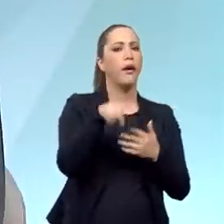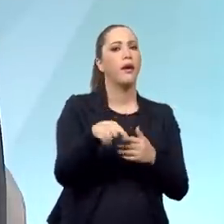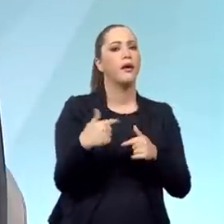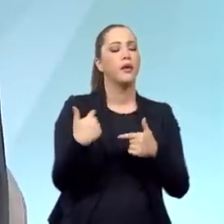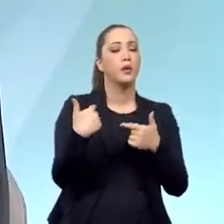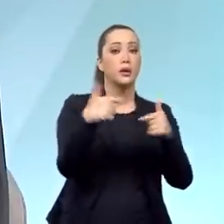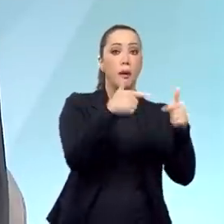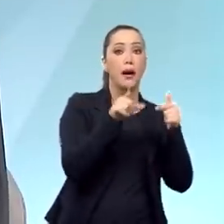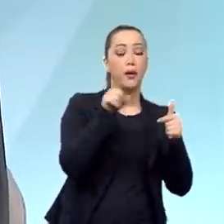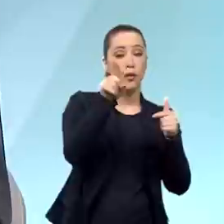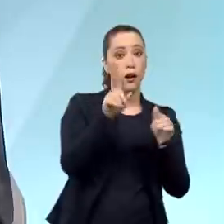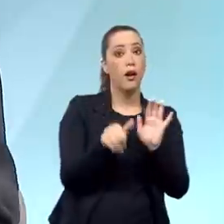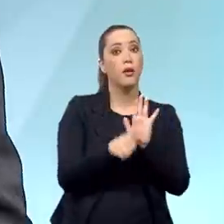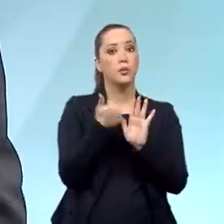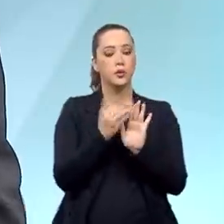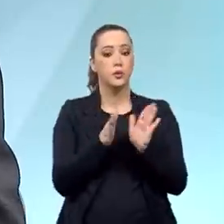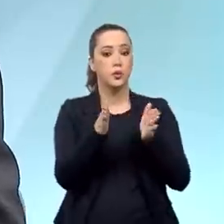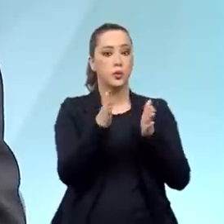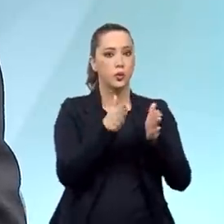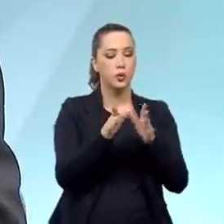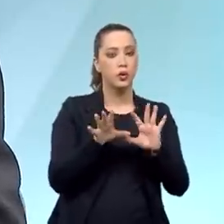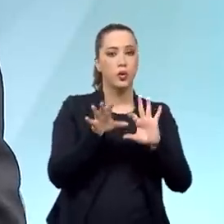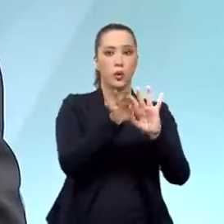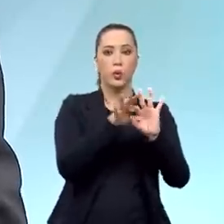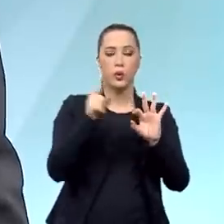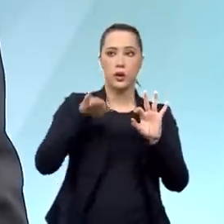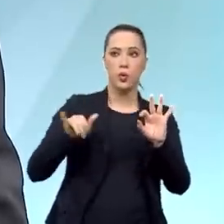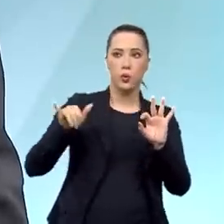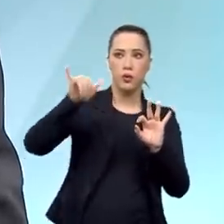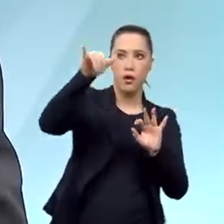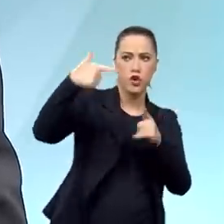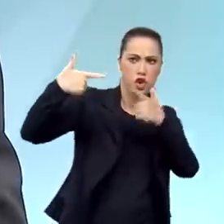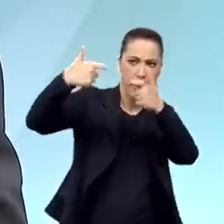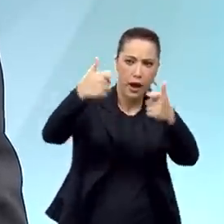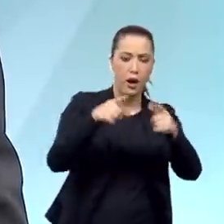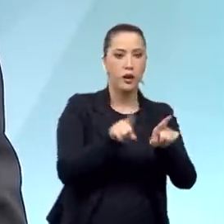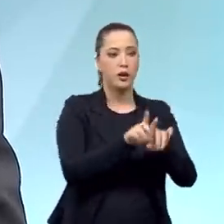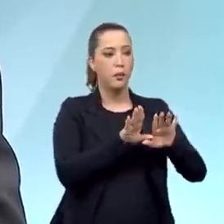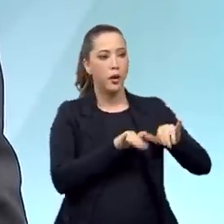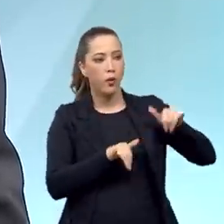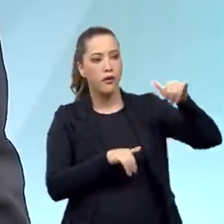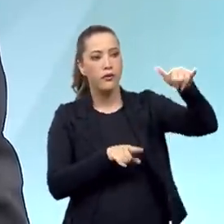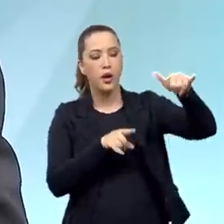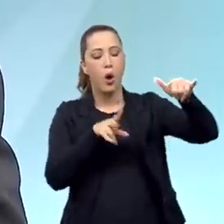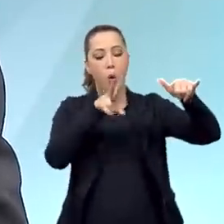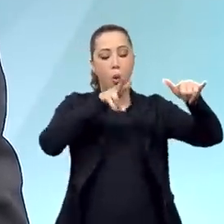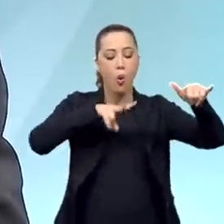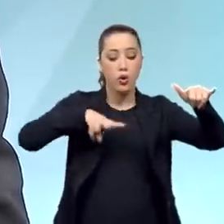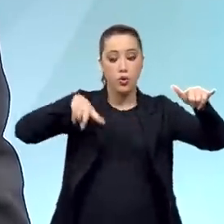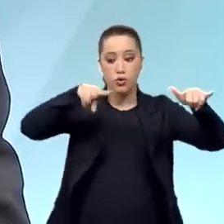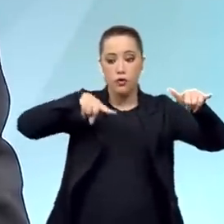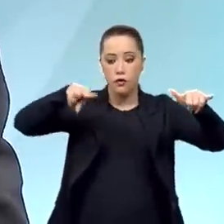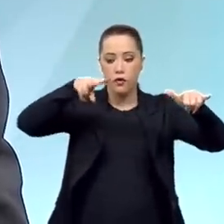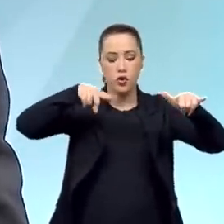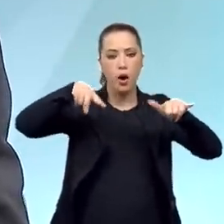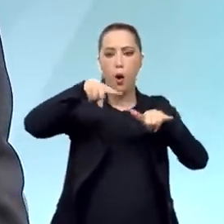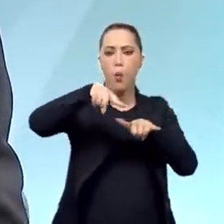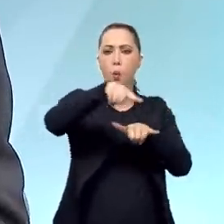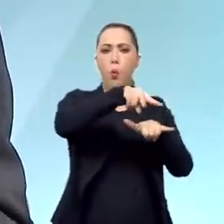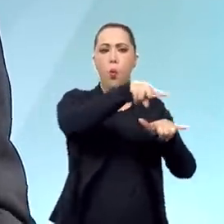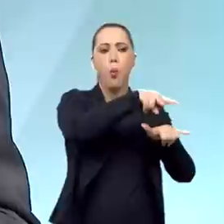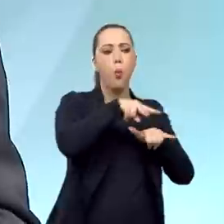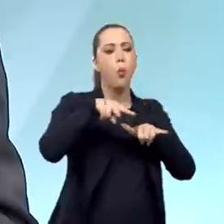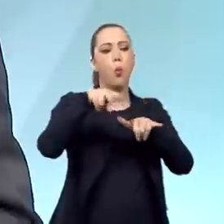outro elemento aéreo, que é a esquadrilha de ligação e observação, que era o Papatango que fazia as observações, os